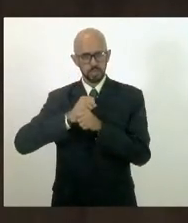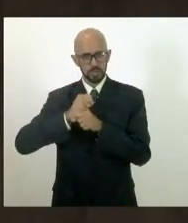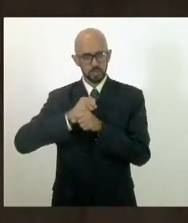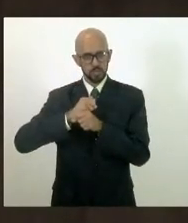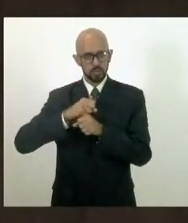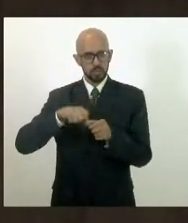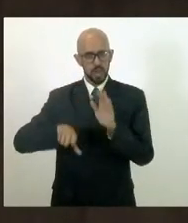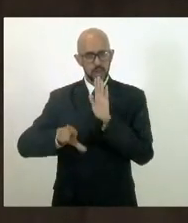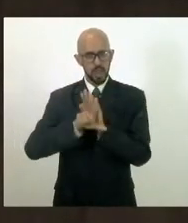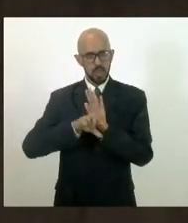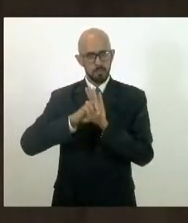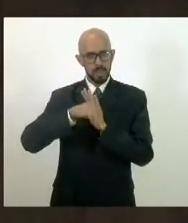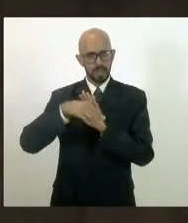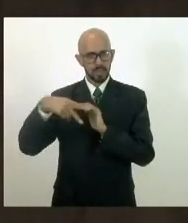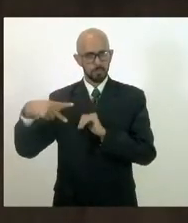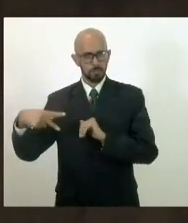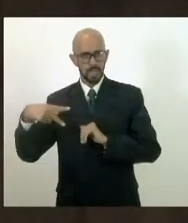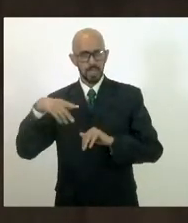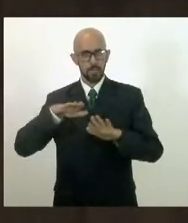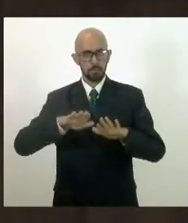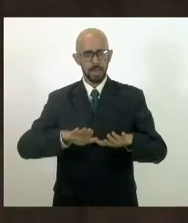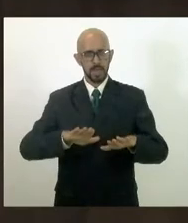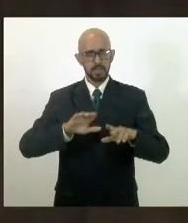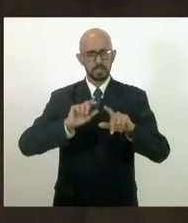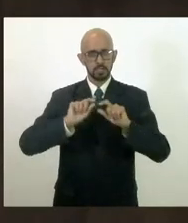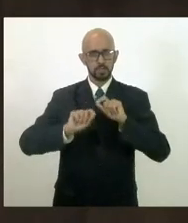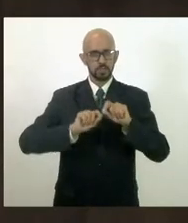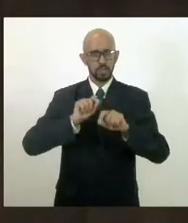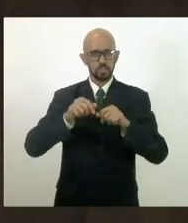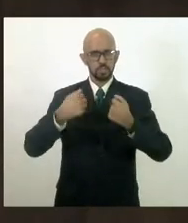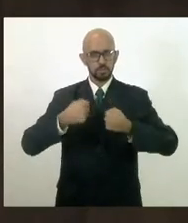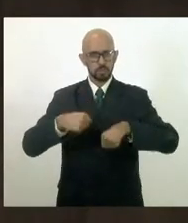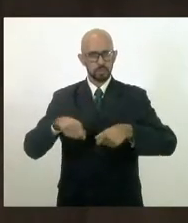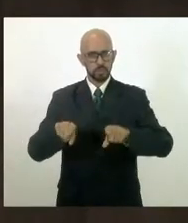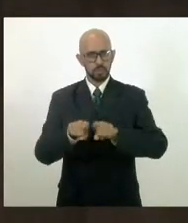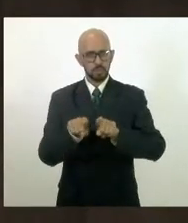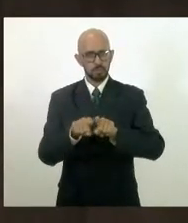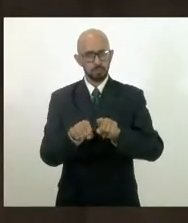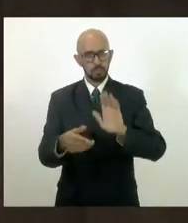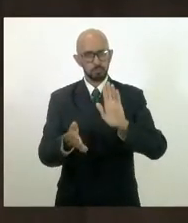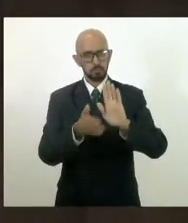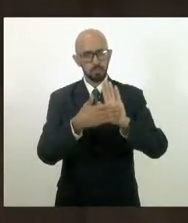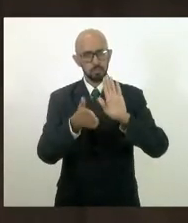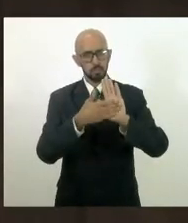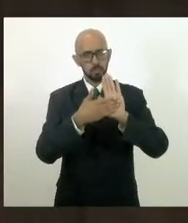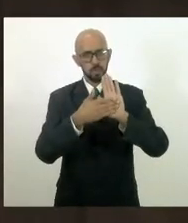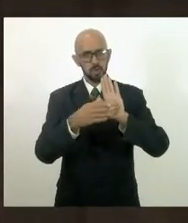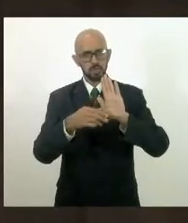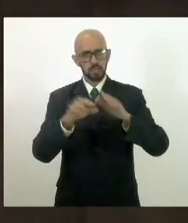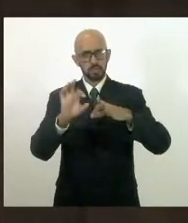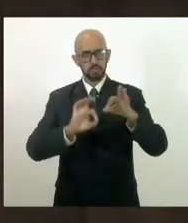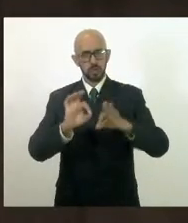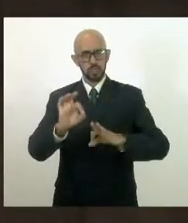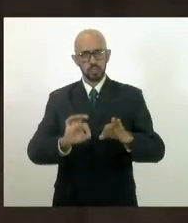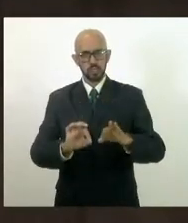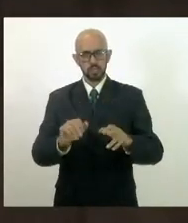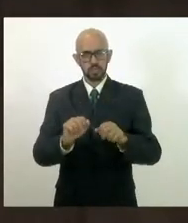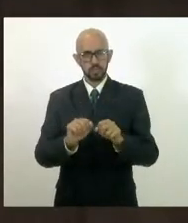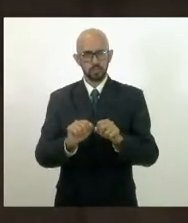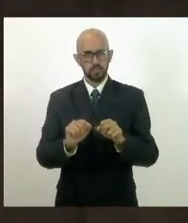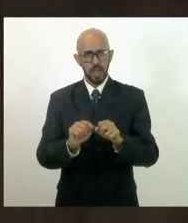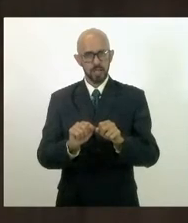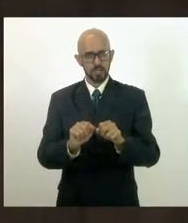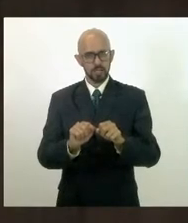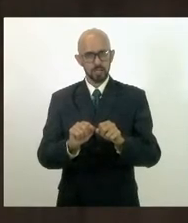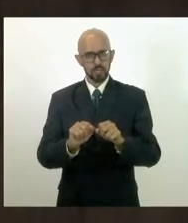Maria da Penha, mas a gente também precisa propor projetos que façam todo um processo de